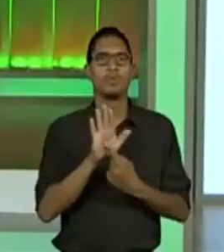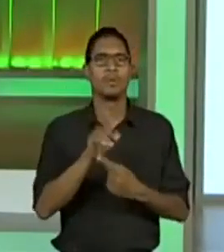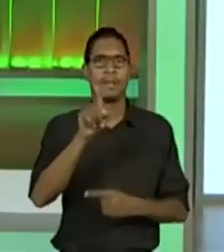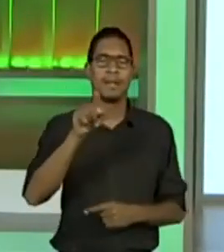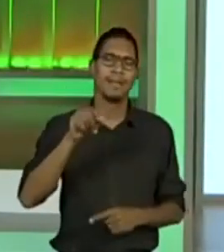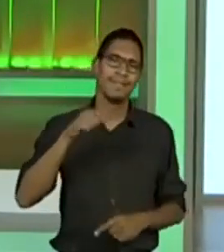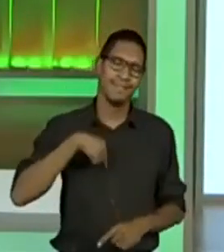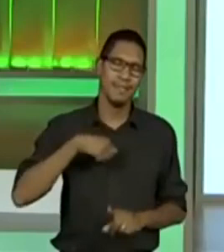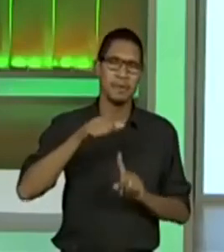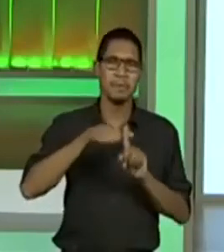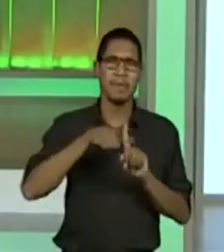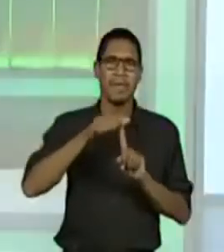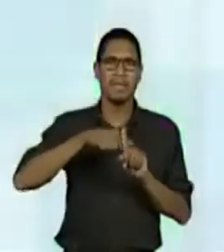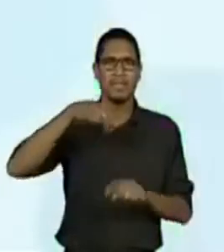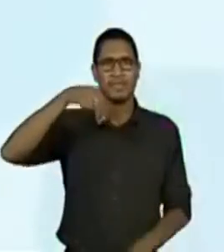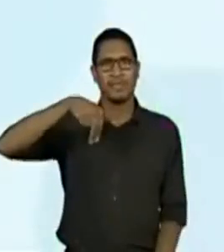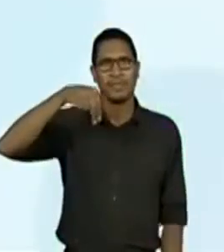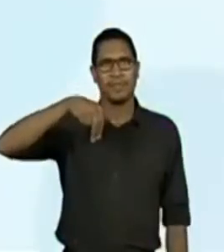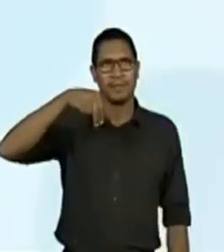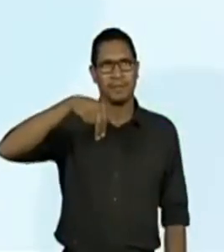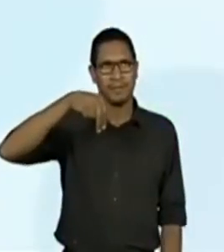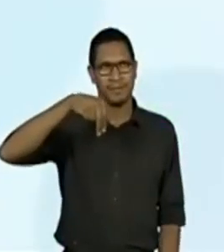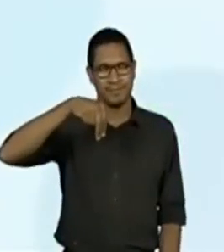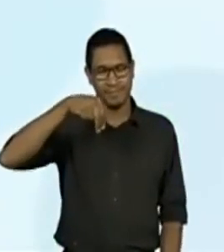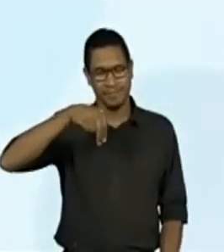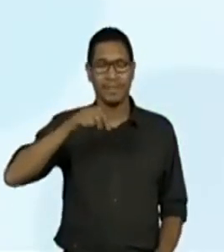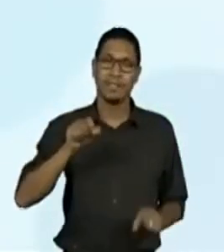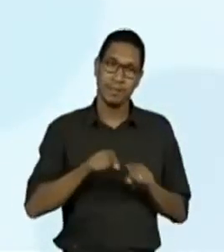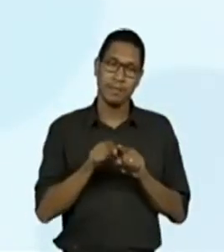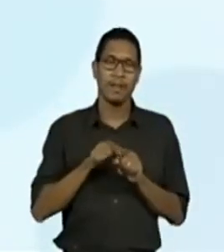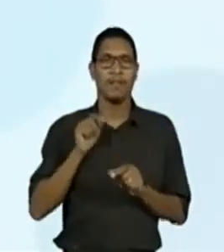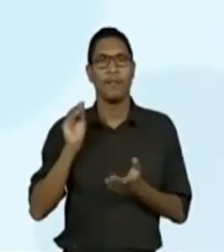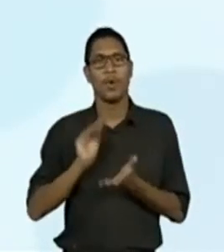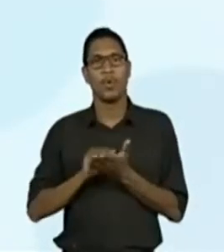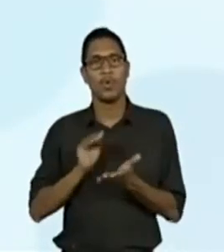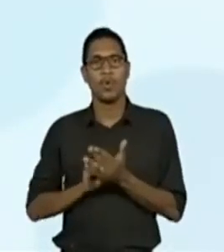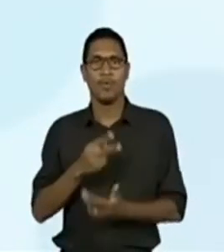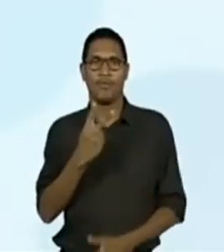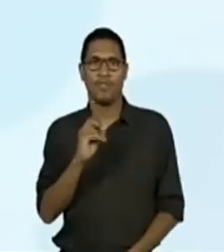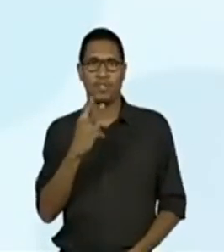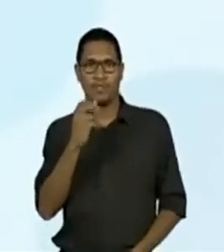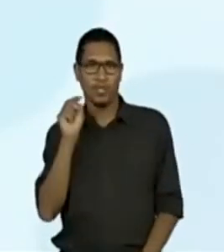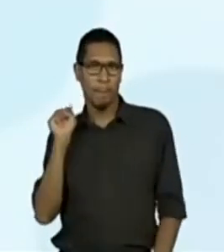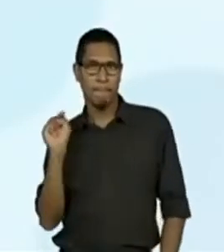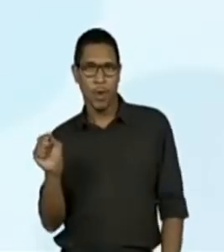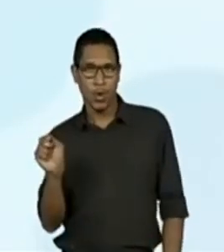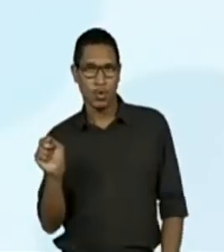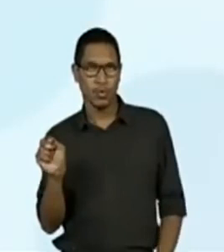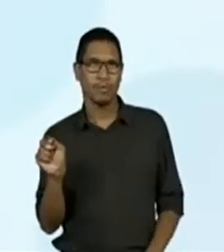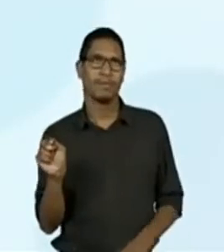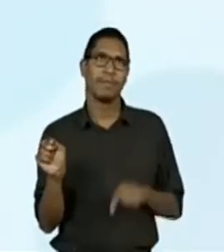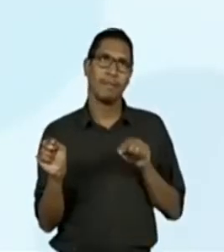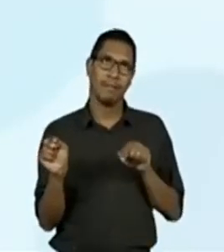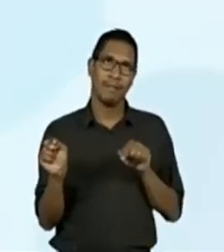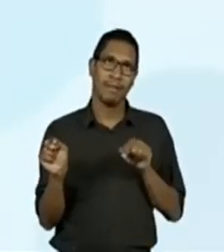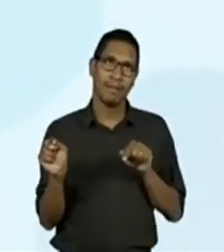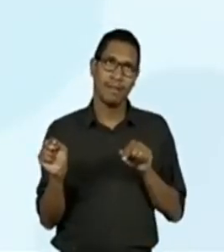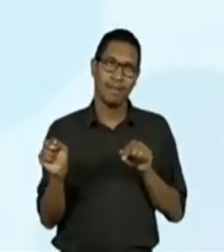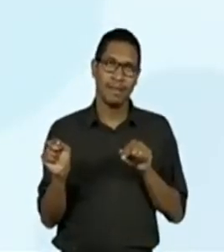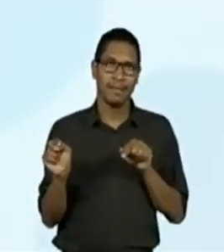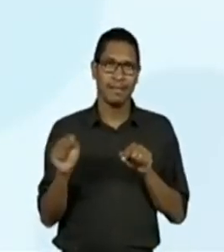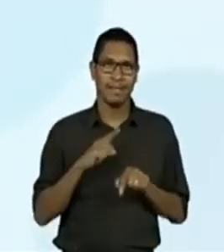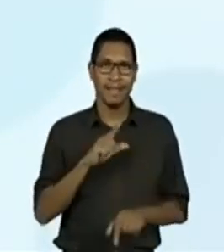e o ponto final do cabeçalho. Que lindo! O novembro não pode ter o N.